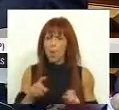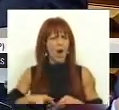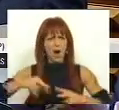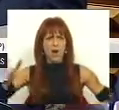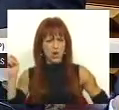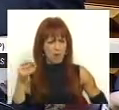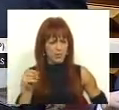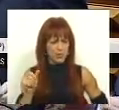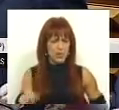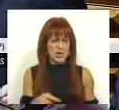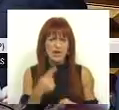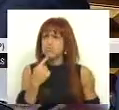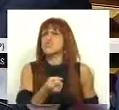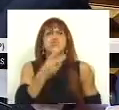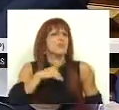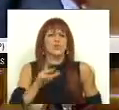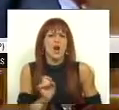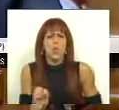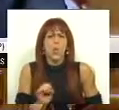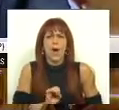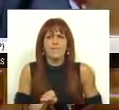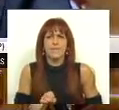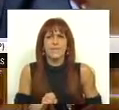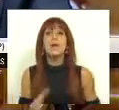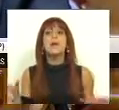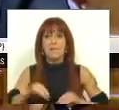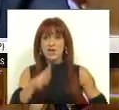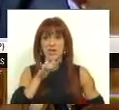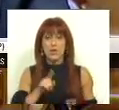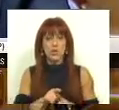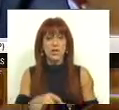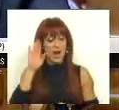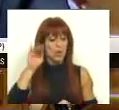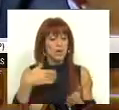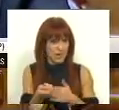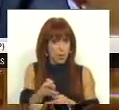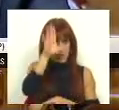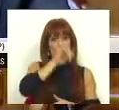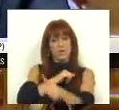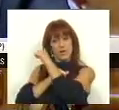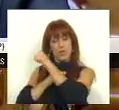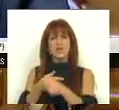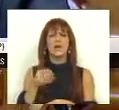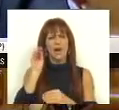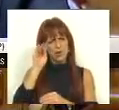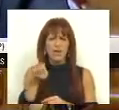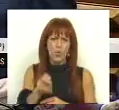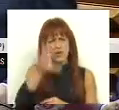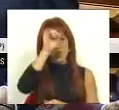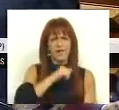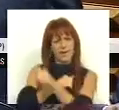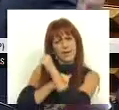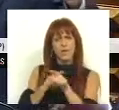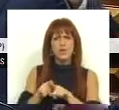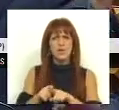autarquias locais a mais em Portugal. E dizia mais, aconselhava o outro Governo